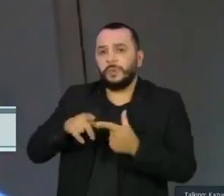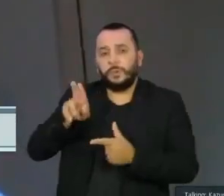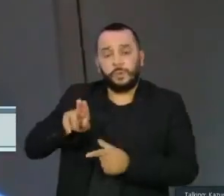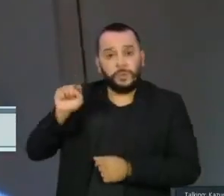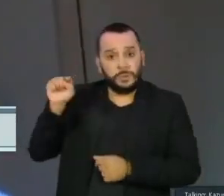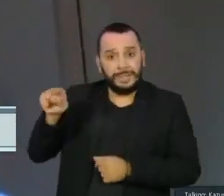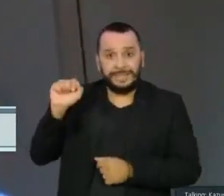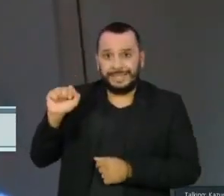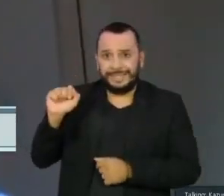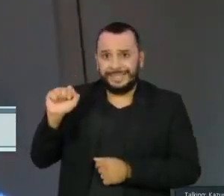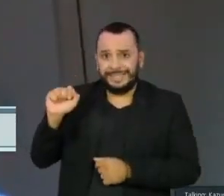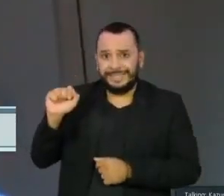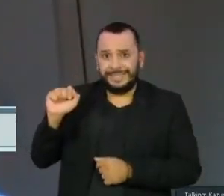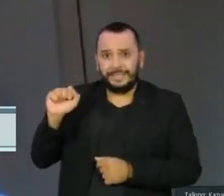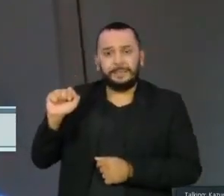sem precisar fechar. fechados.